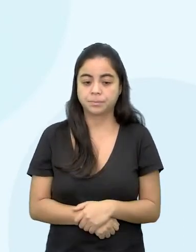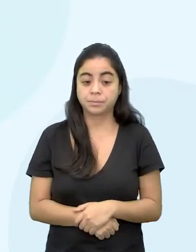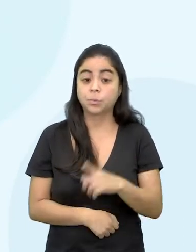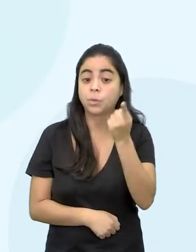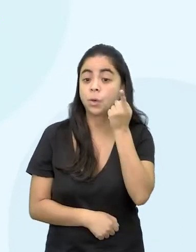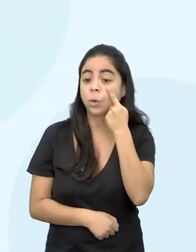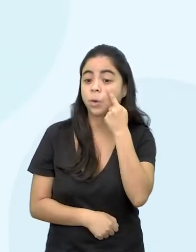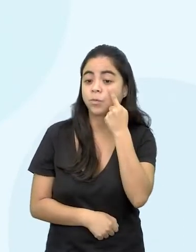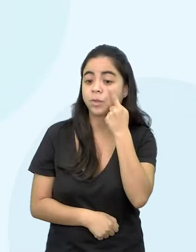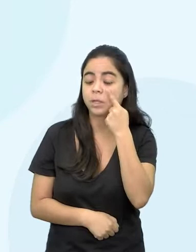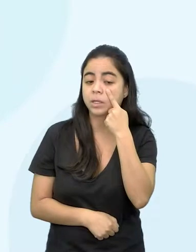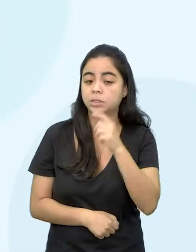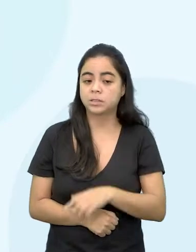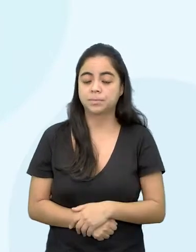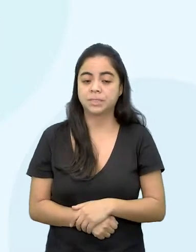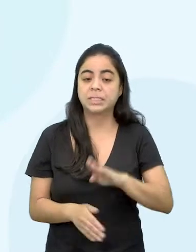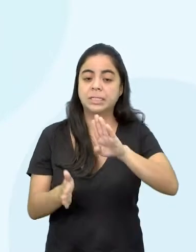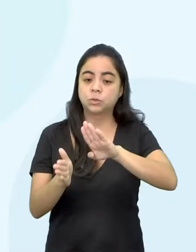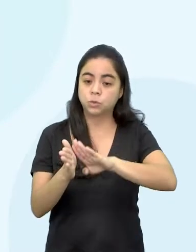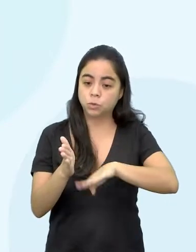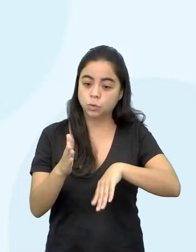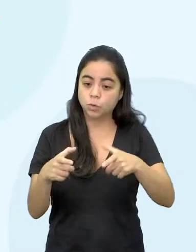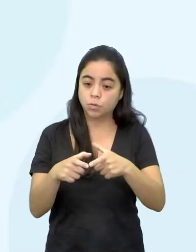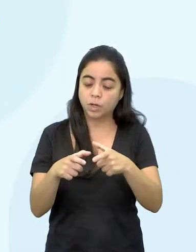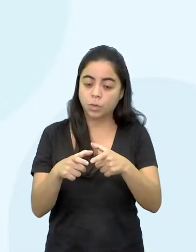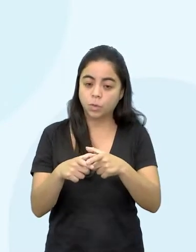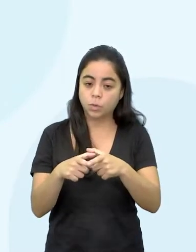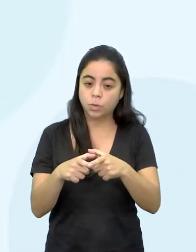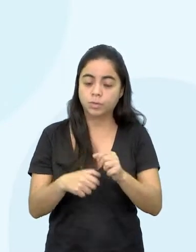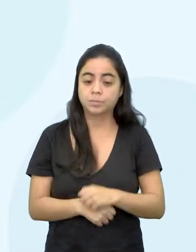veja, se ao descontarmos o valor mínimo,